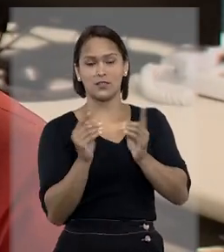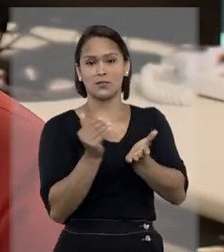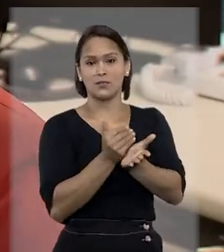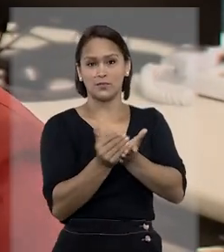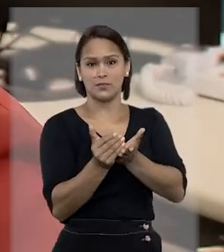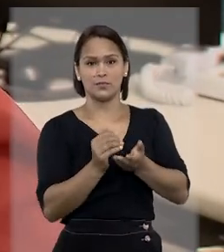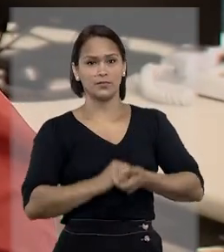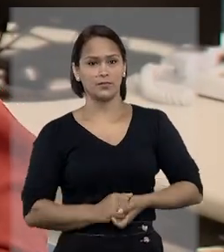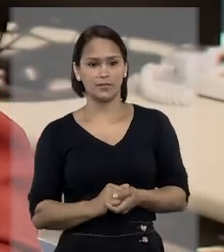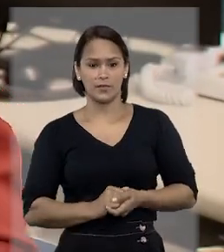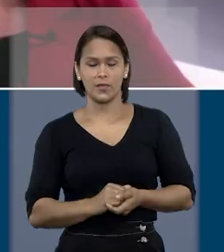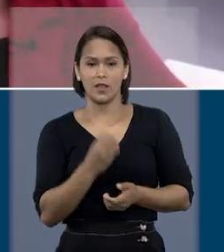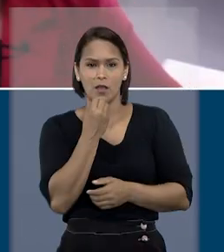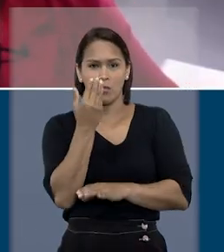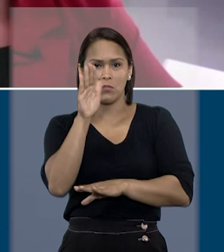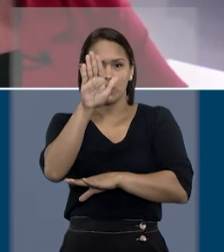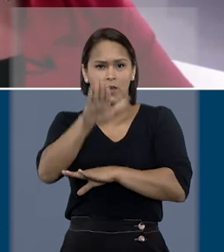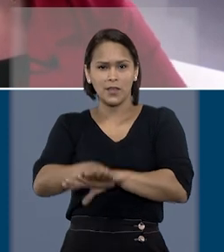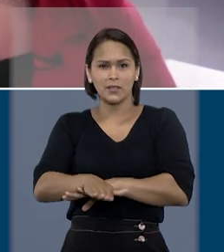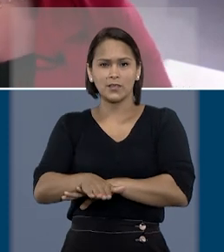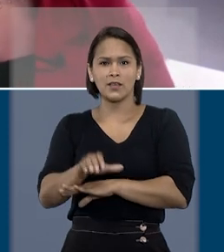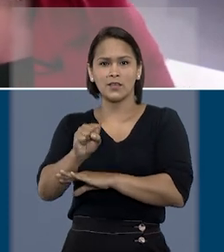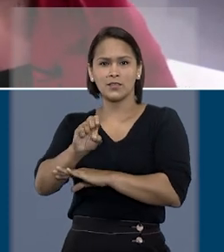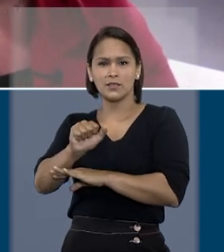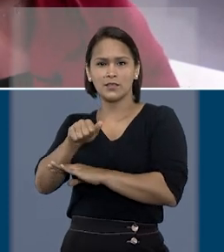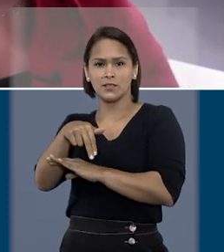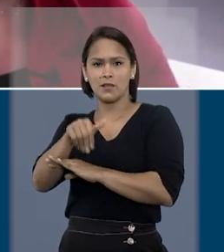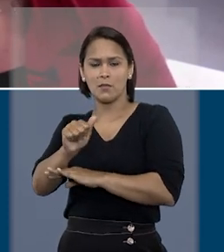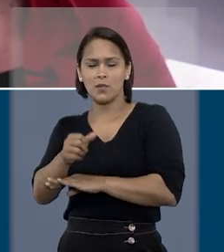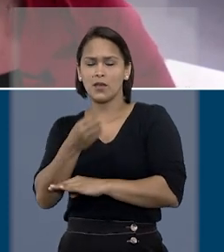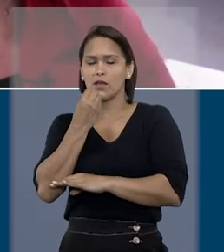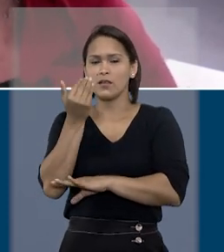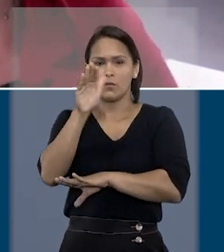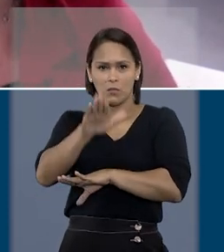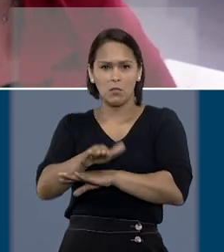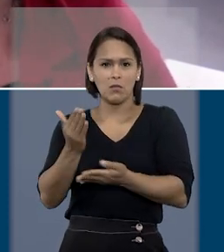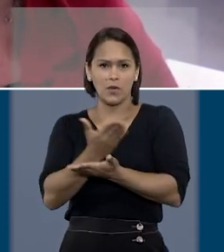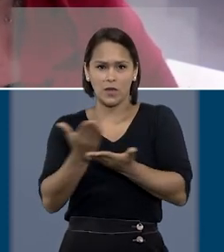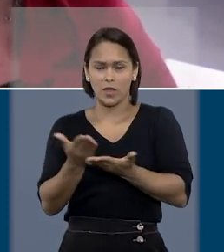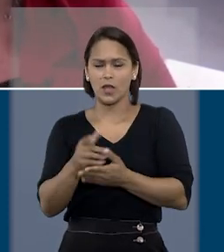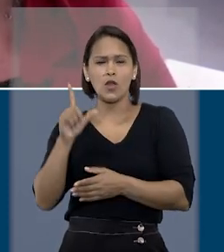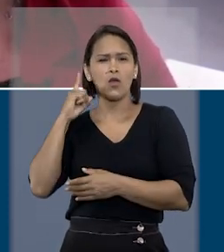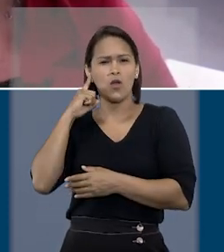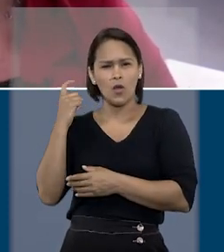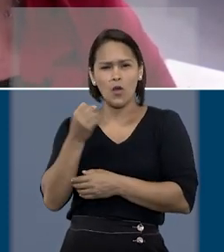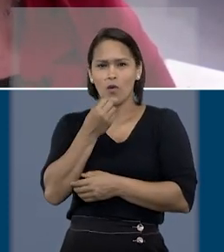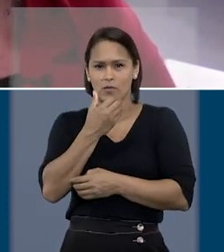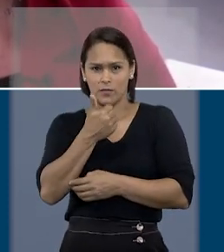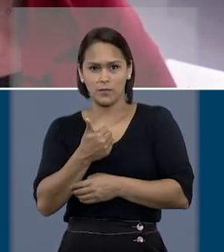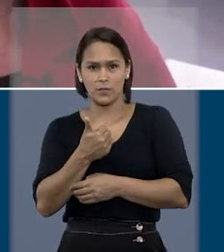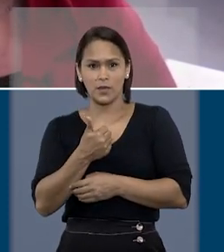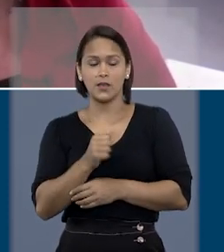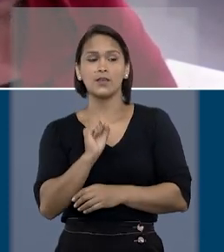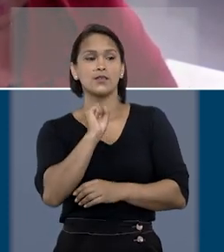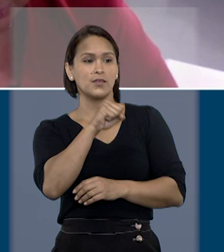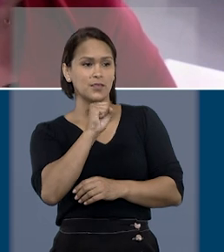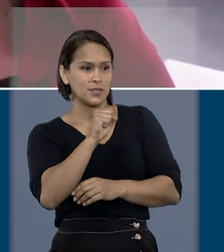se inicia. Boa tarde, doutora Samanta. Boa tarde. A senhora me ouve bem?